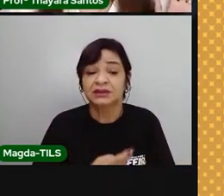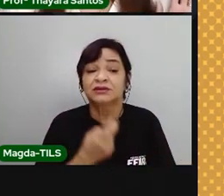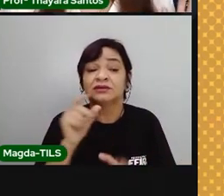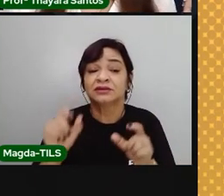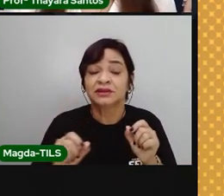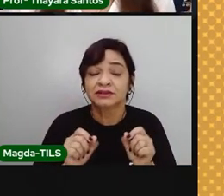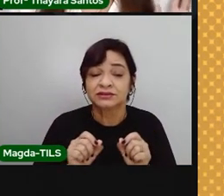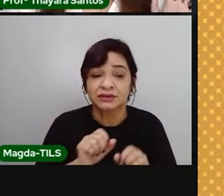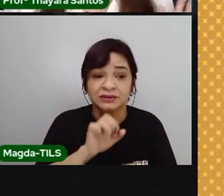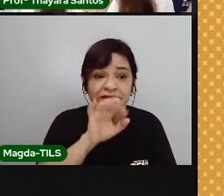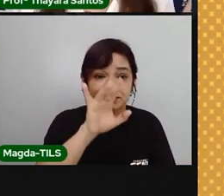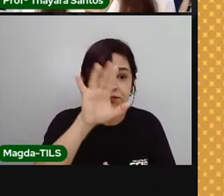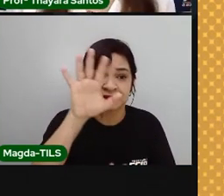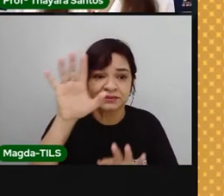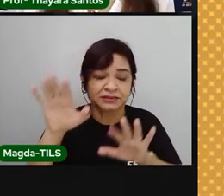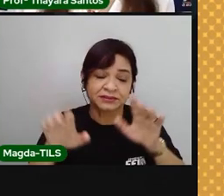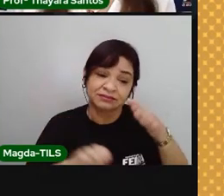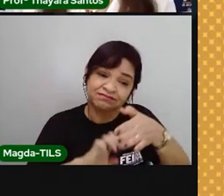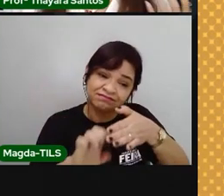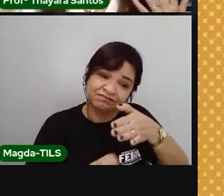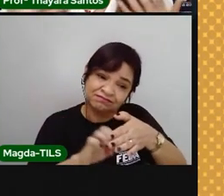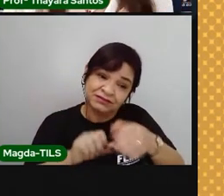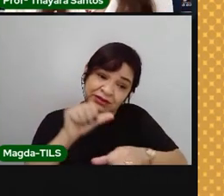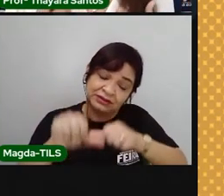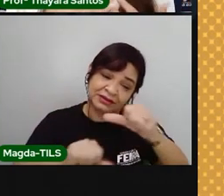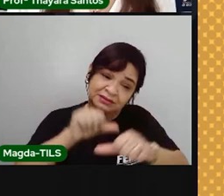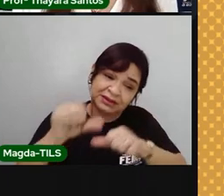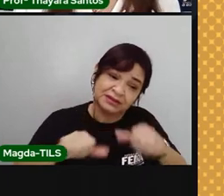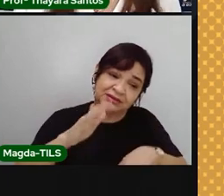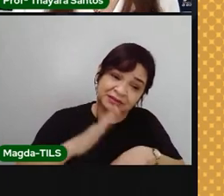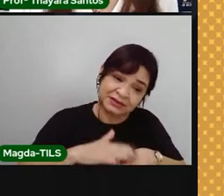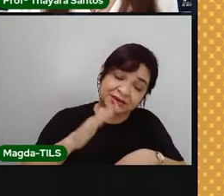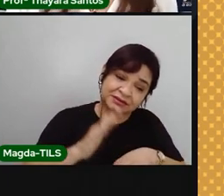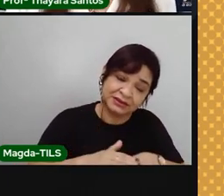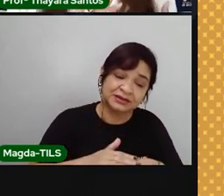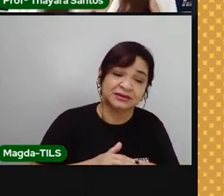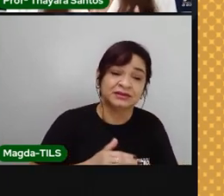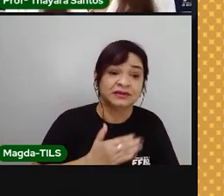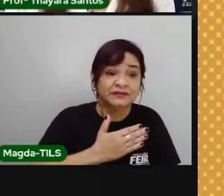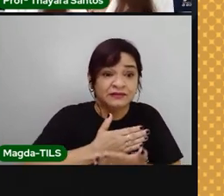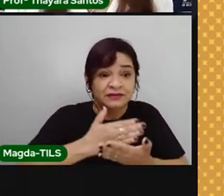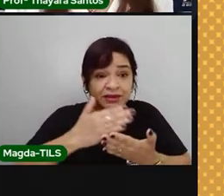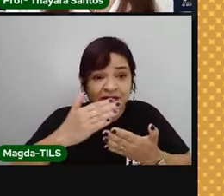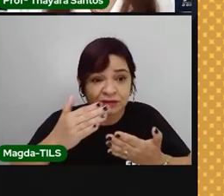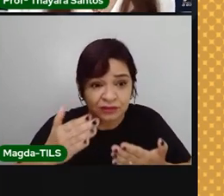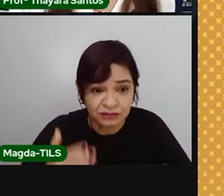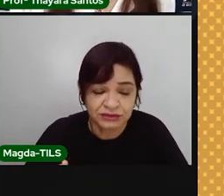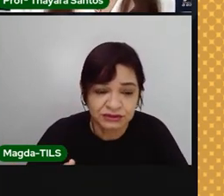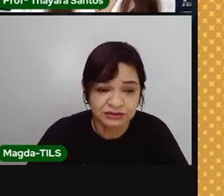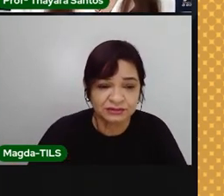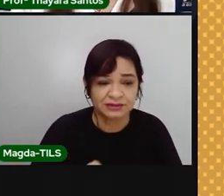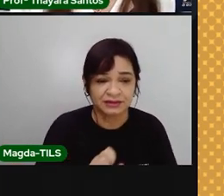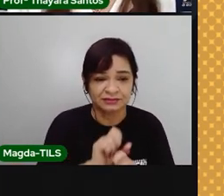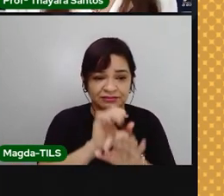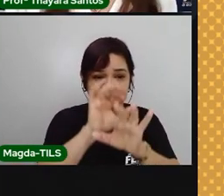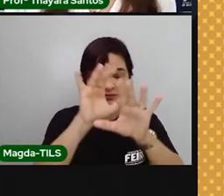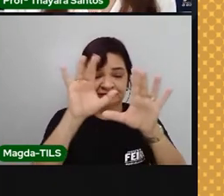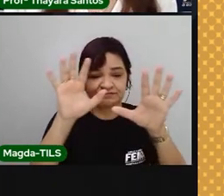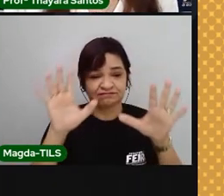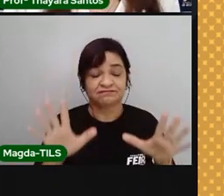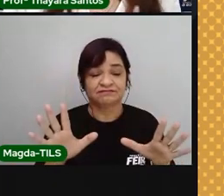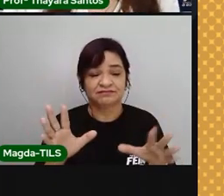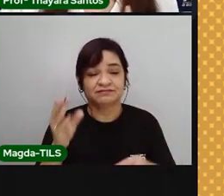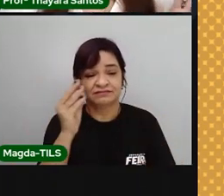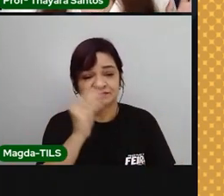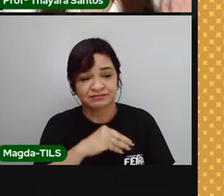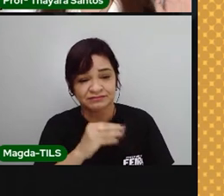poluir de jeito nenhum. Infelizmente, não tem. No modo de consumo que a gente tem hoje, no modo de vida que a gente leva hoje no nosso planeta, não